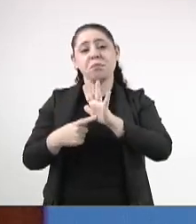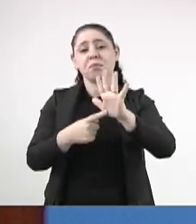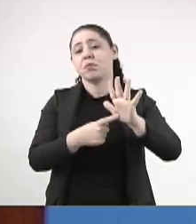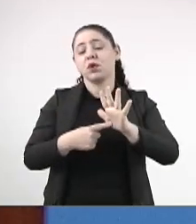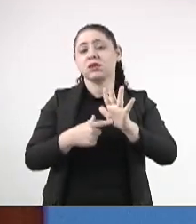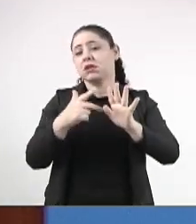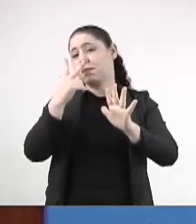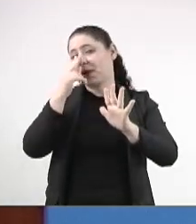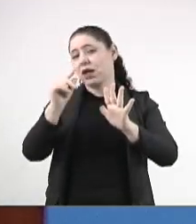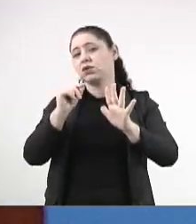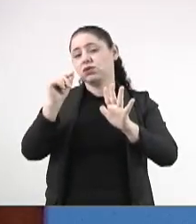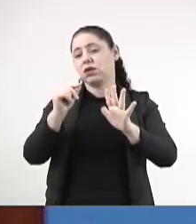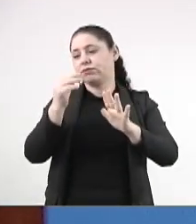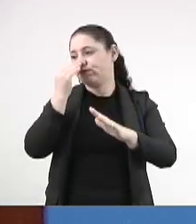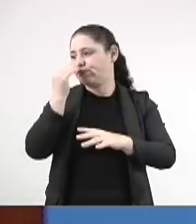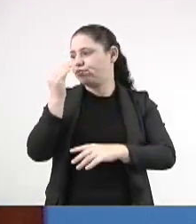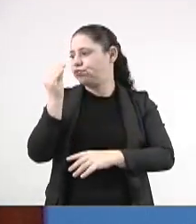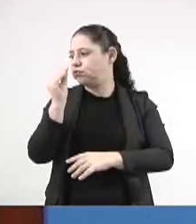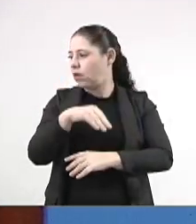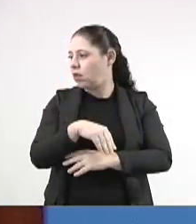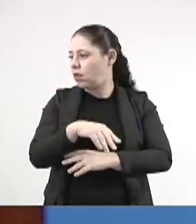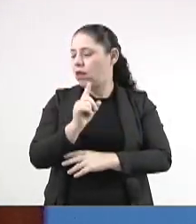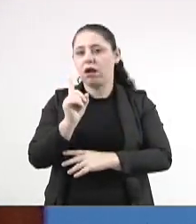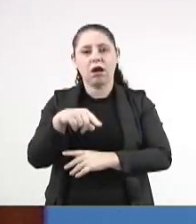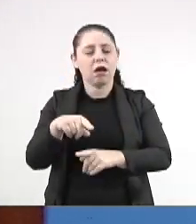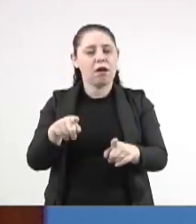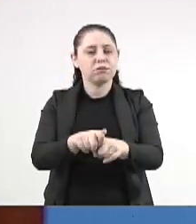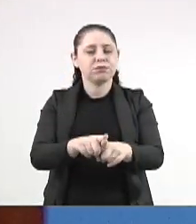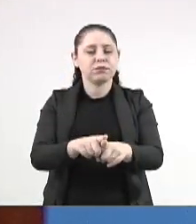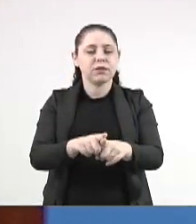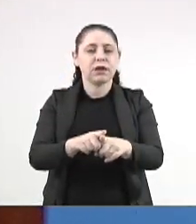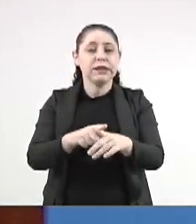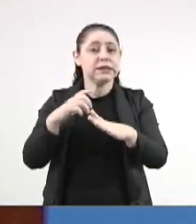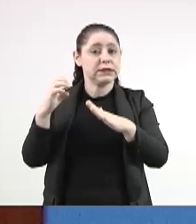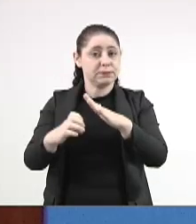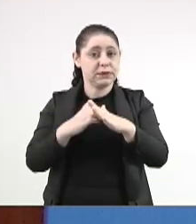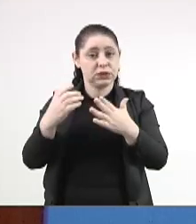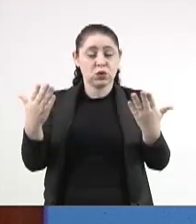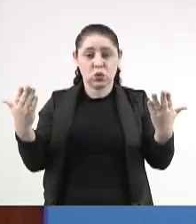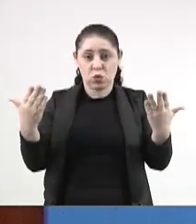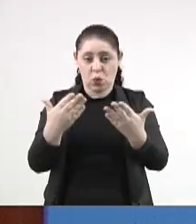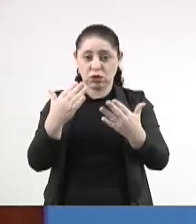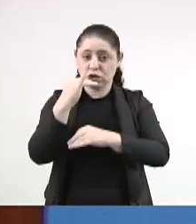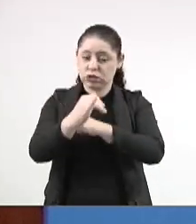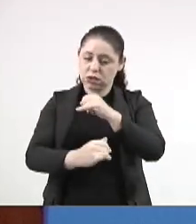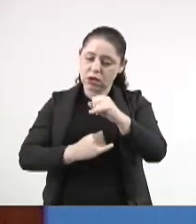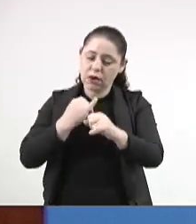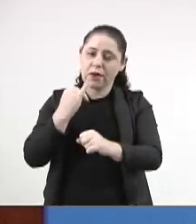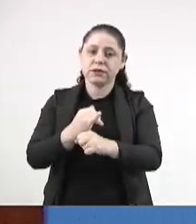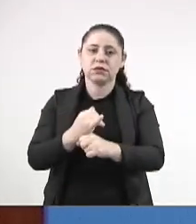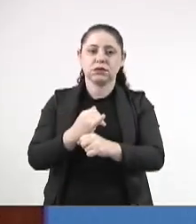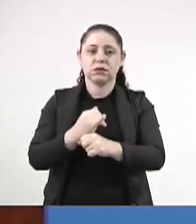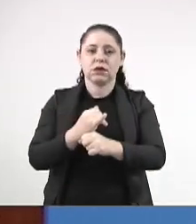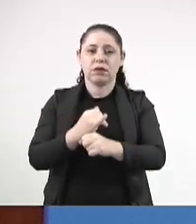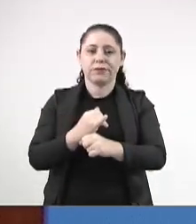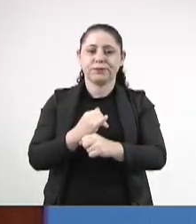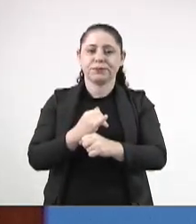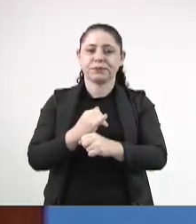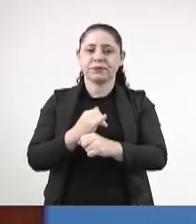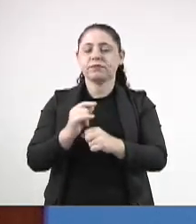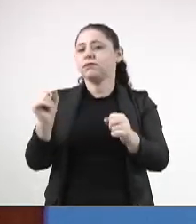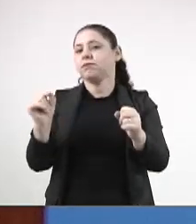absoluta do descaso. As operadoras hoje, essas concessionárias, a maioria delas